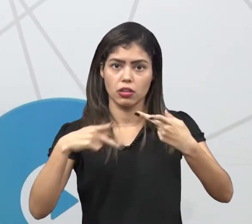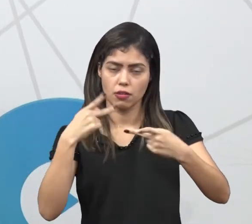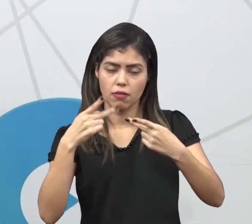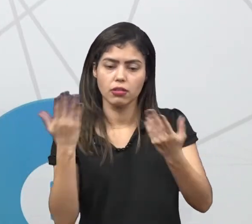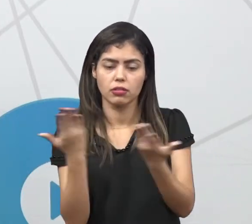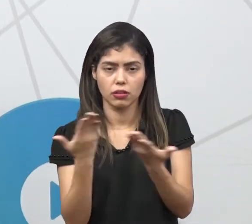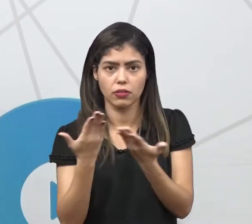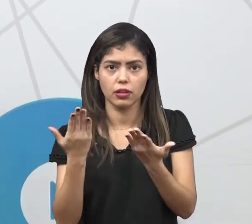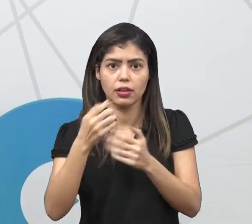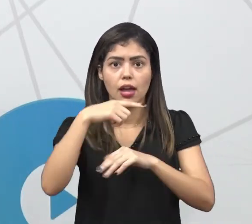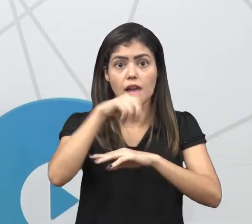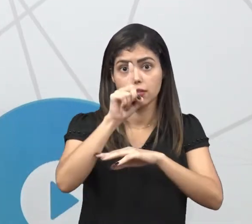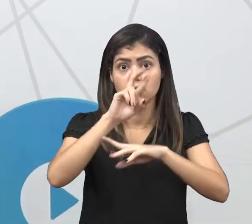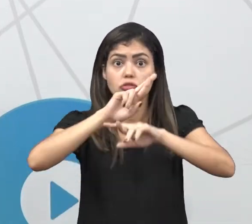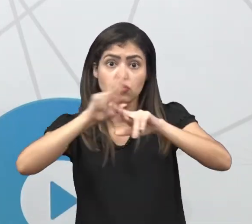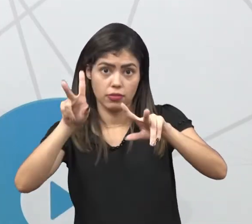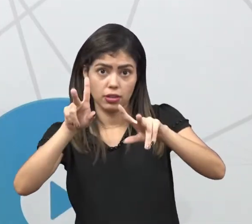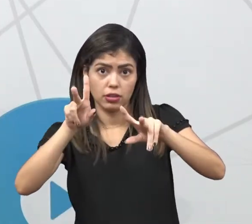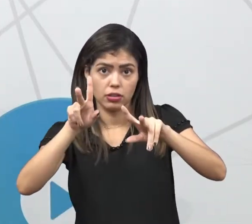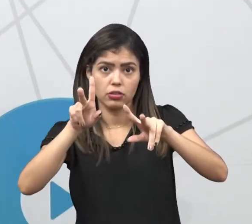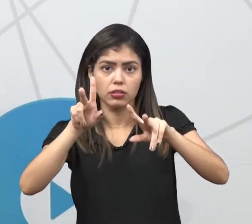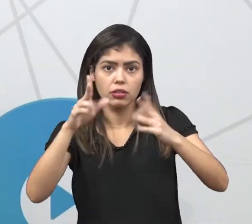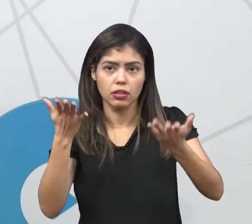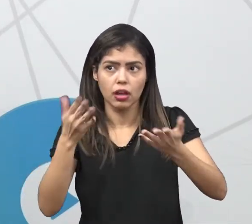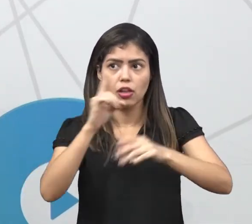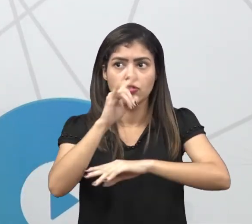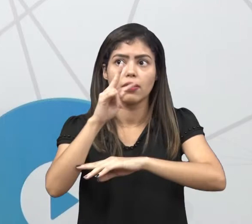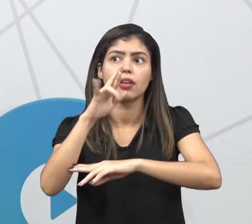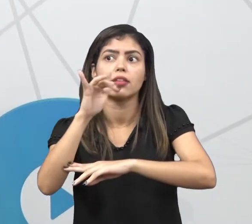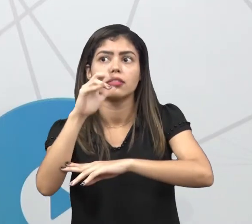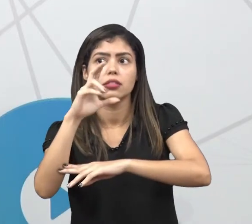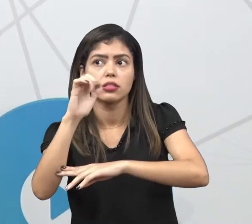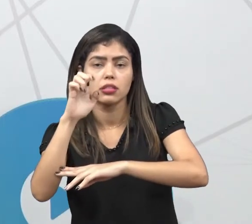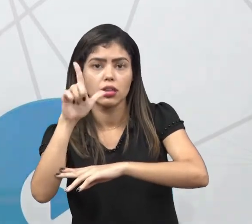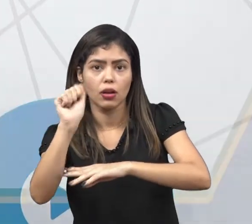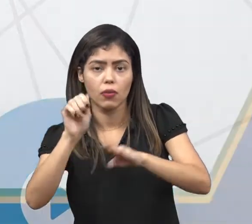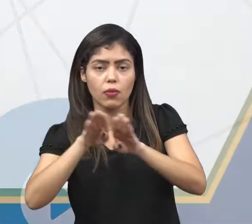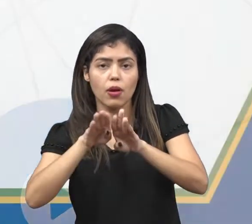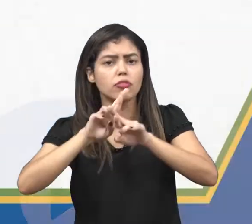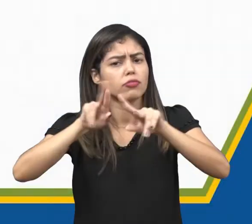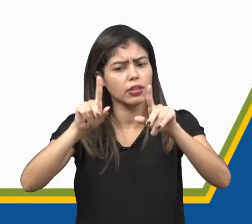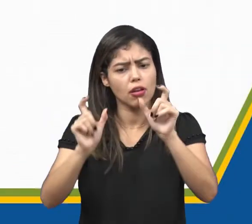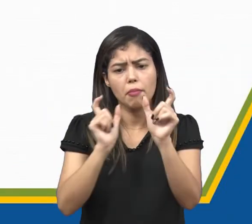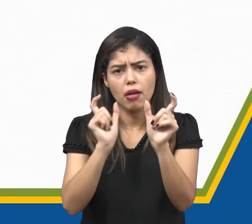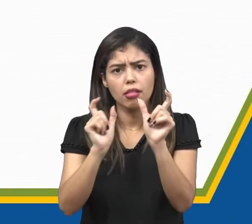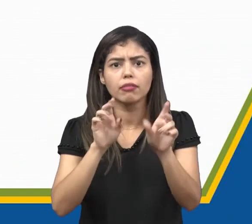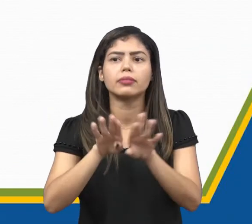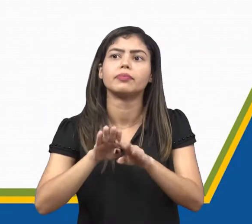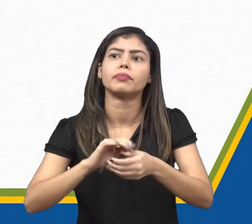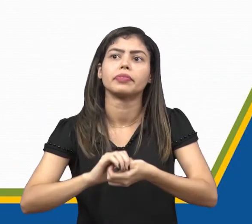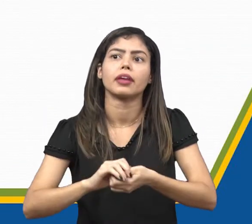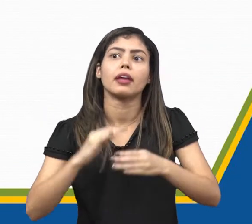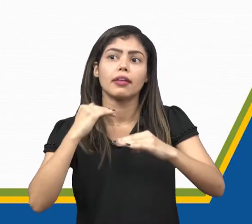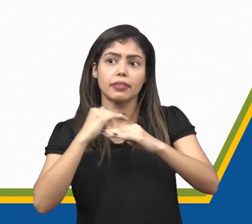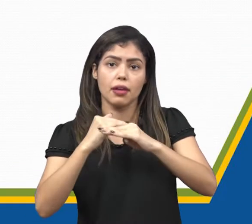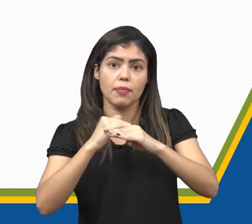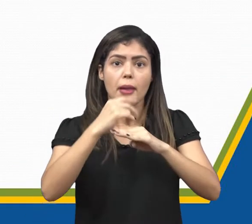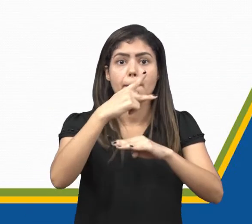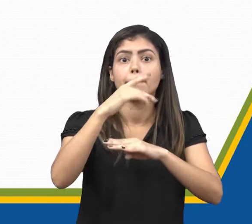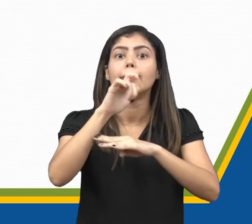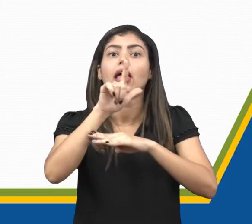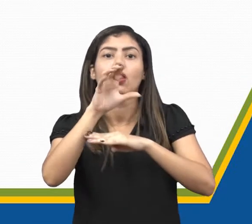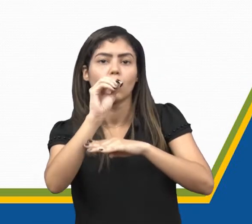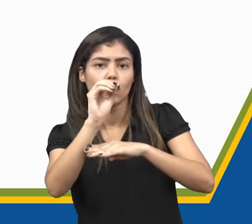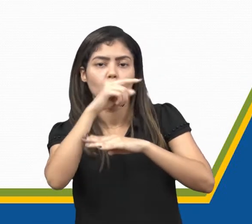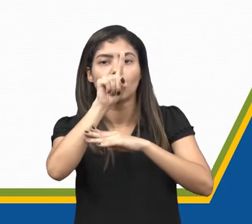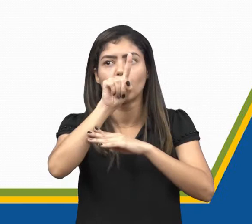fazendo aqui. Acento diferencial porque diferencia uma palavra da outra. Também temos o pelo, do verbo pelar, que era